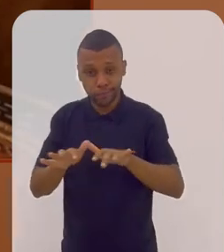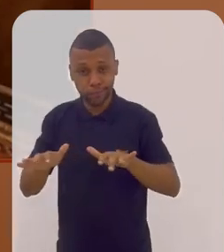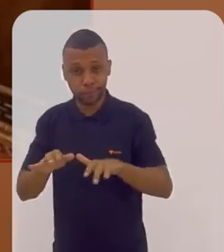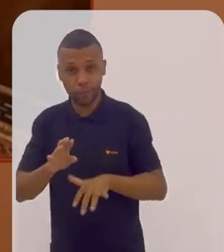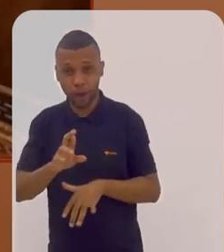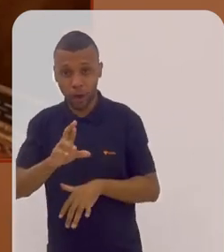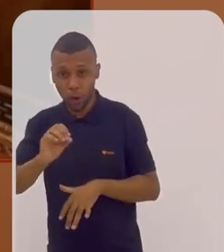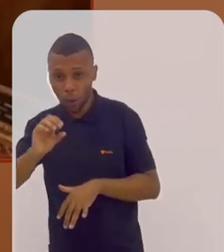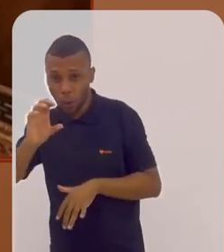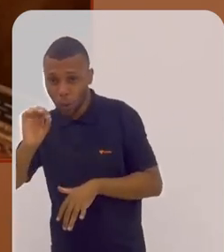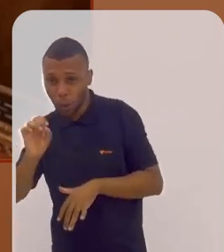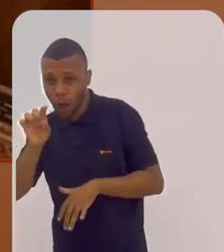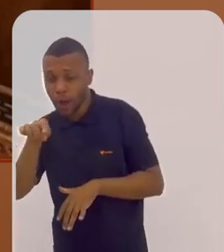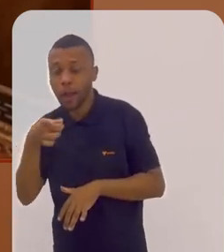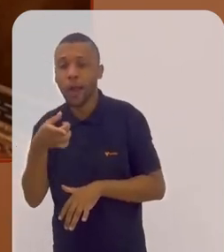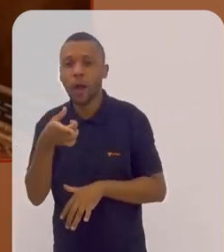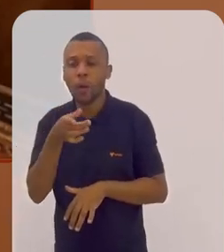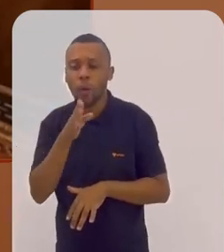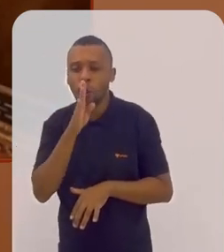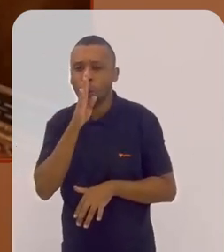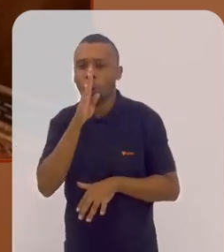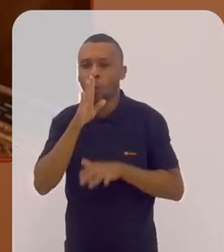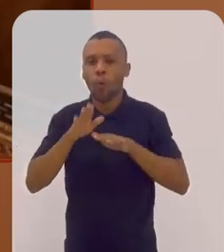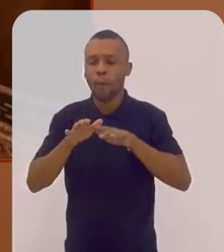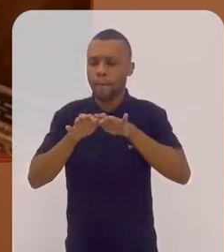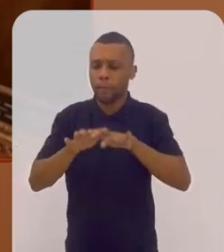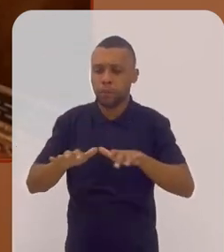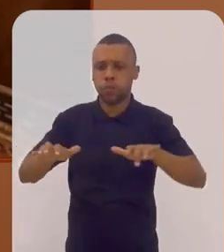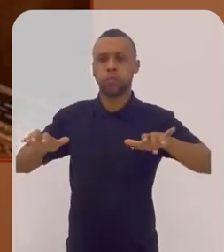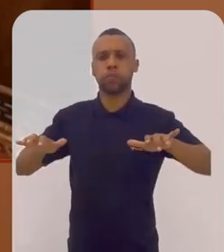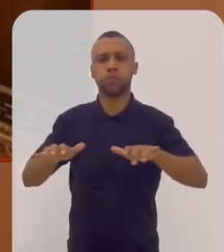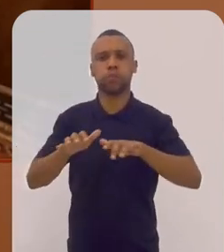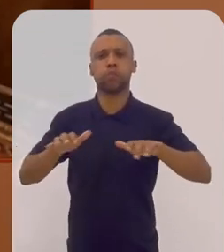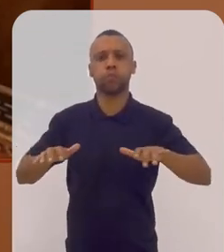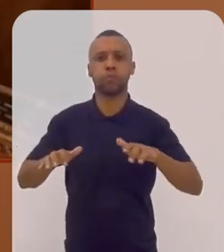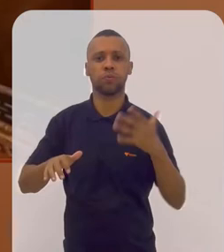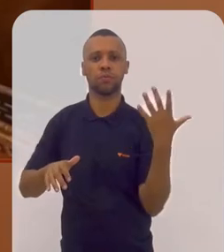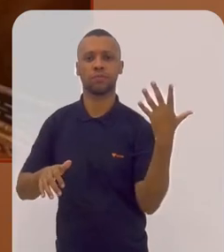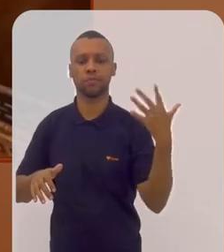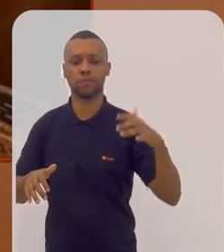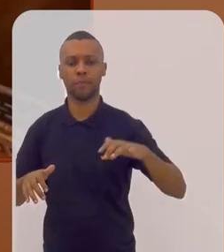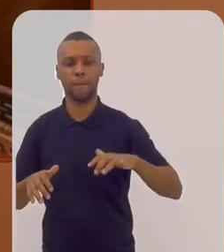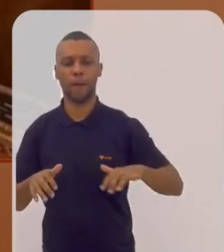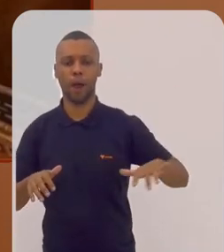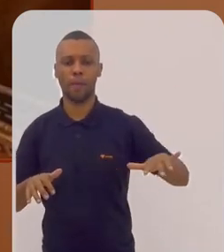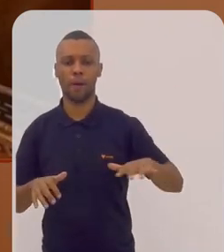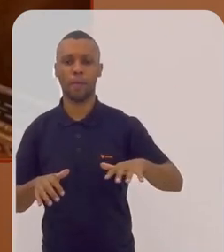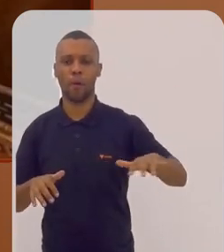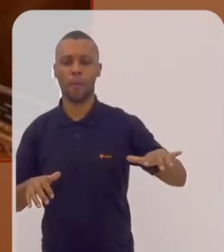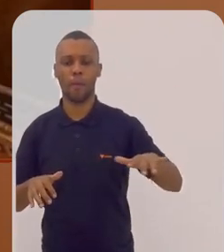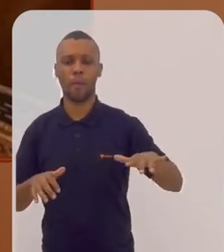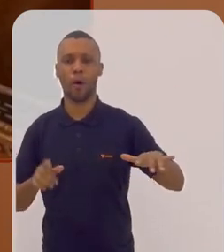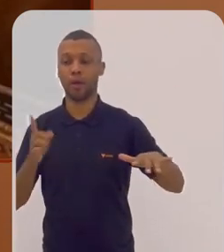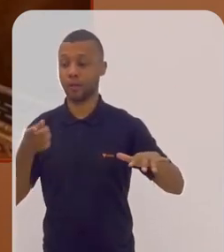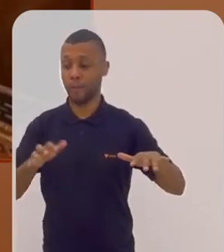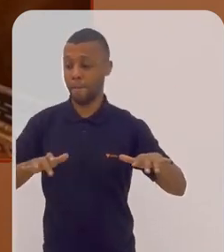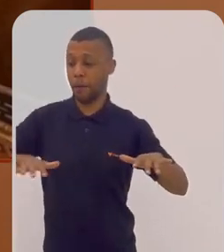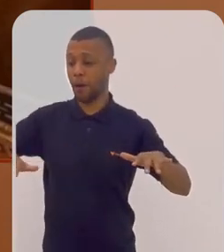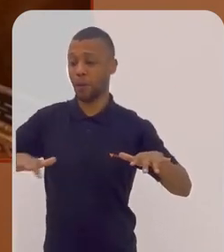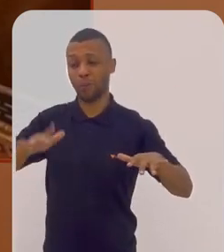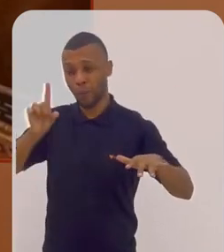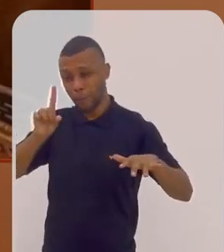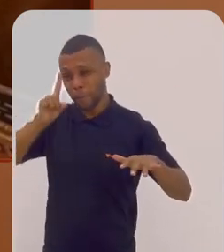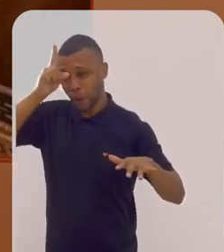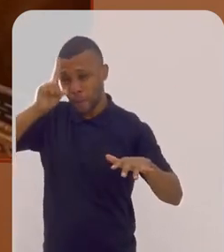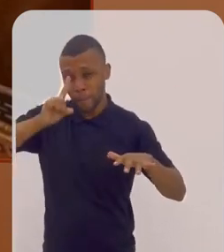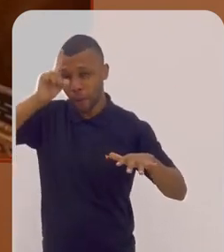barroco, que é o baixo contínuo, é um acompanhamento em que só a mão esquerda é escrita e a mão direita deve ser